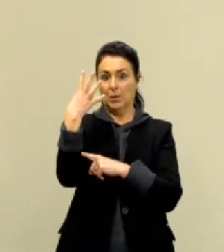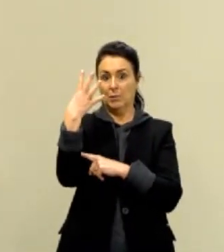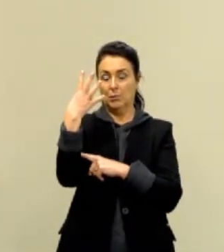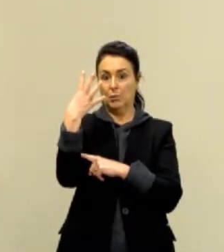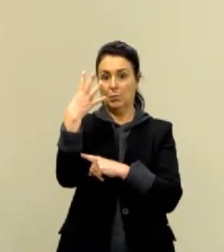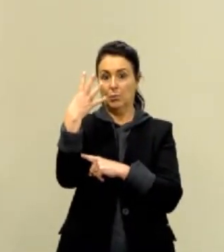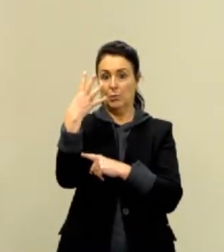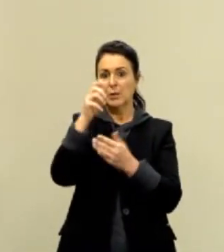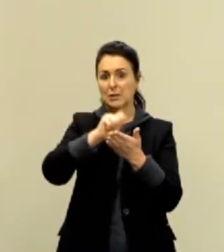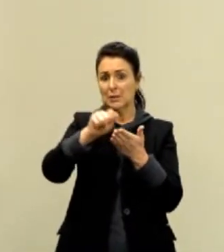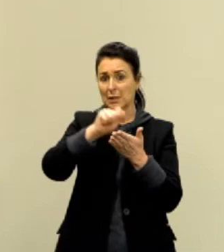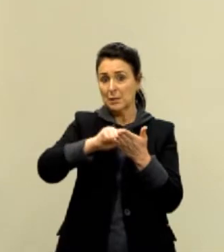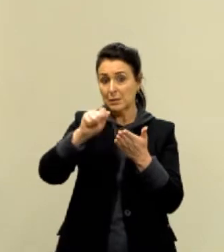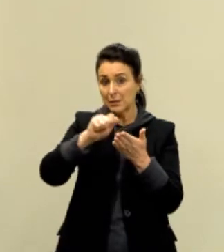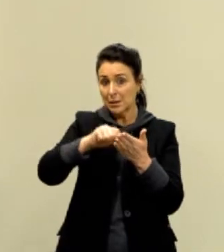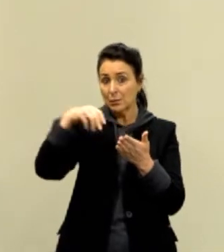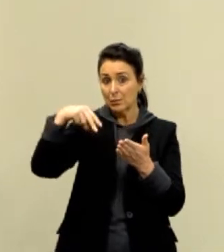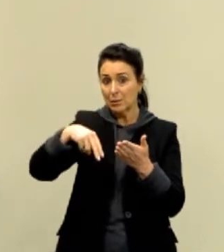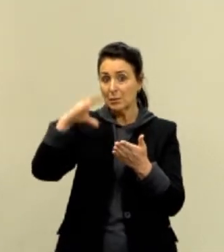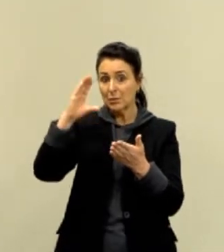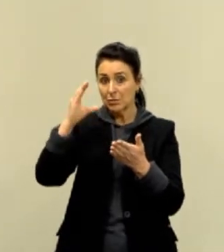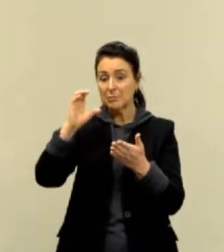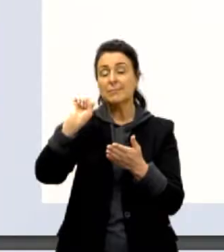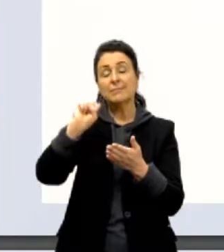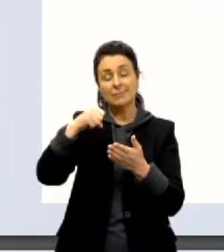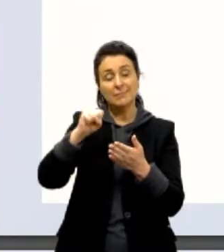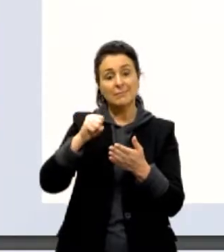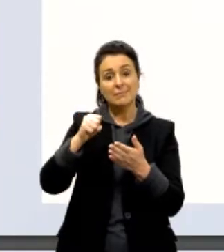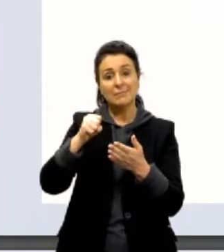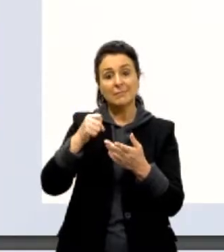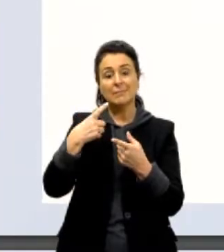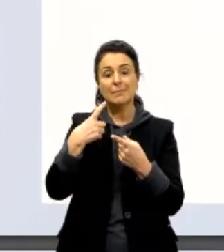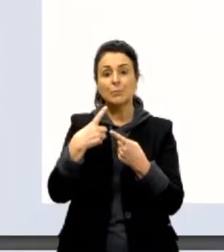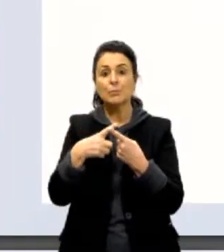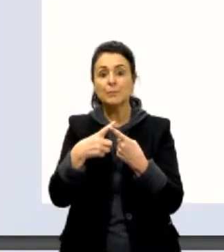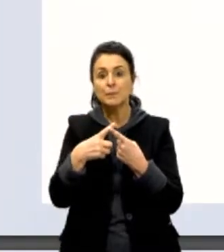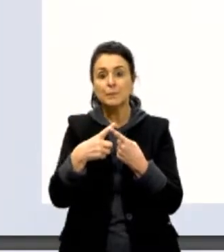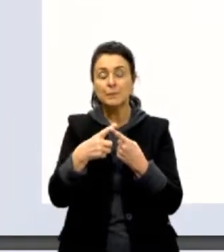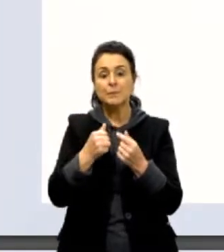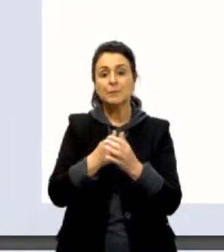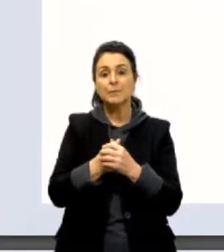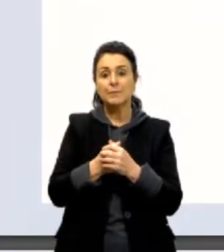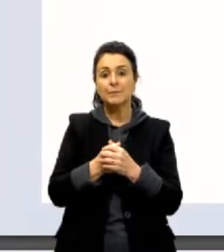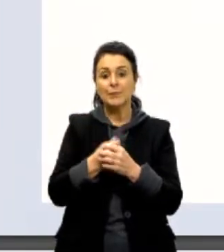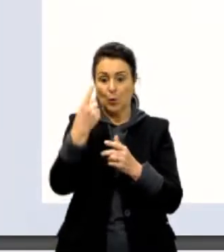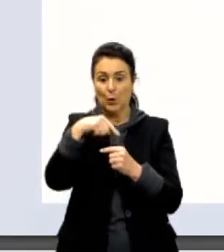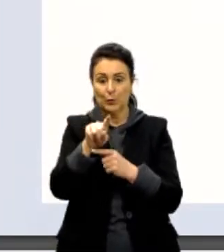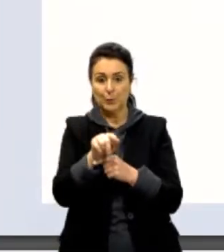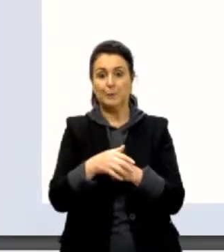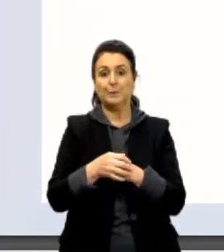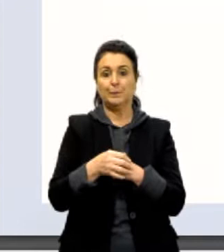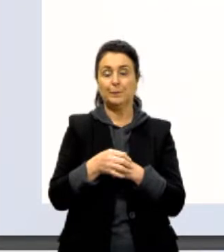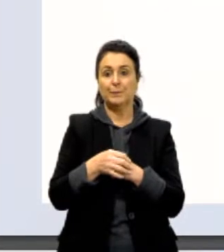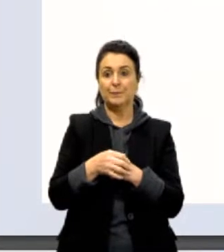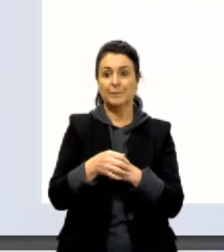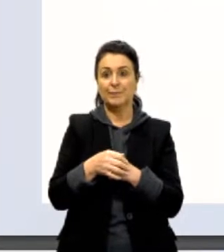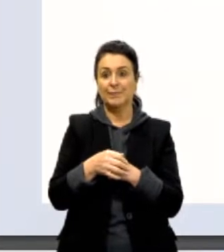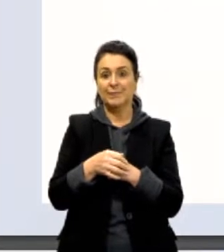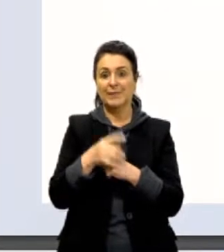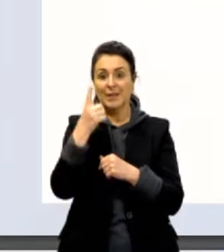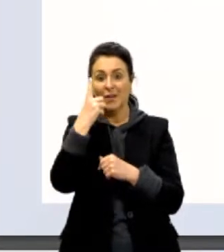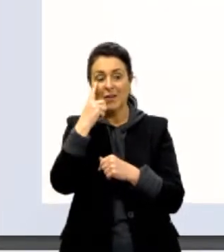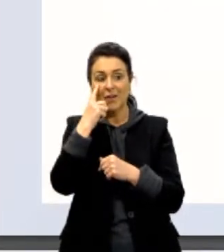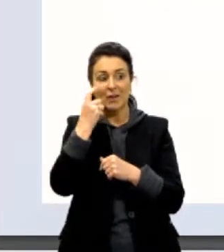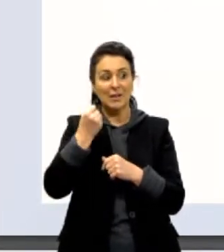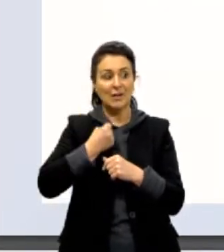está escrito na forma de notação científica? Sim, está escrito na forma de notação científica. Vamos outro? Olha aqui. Olha esse número